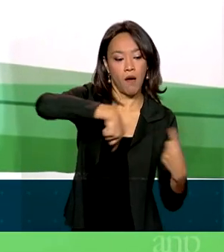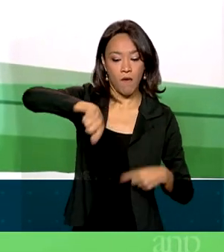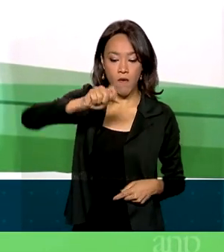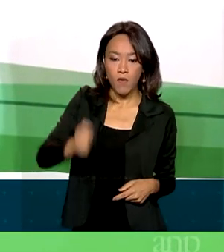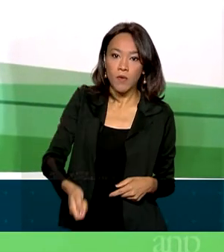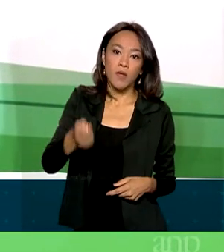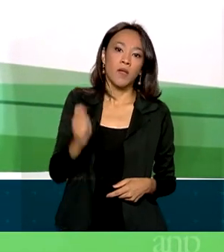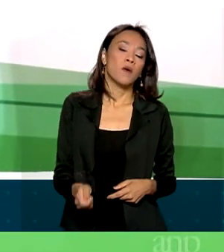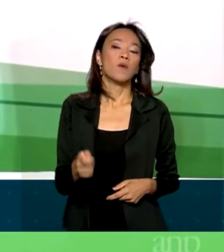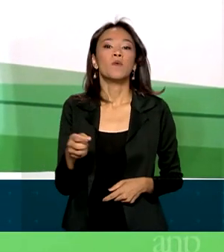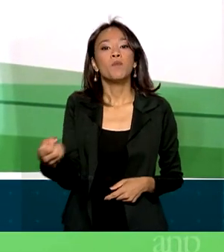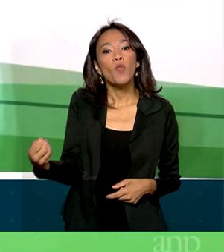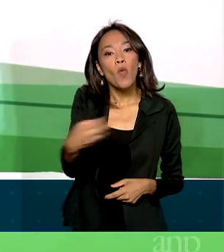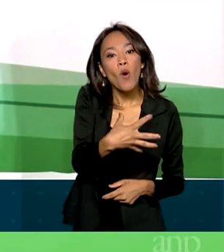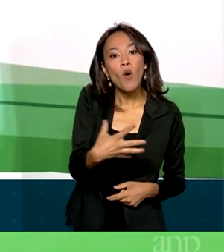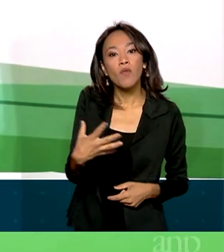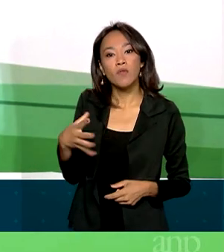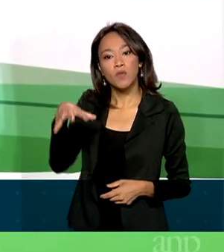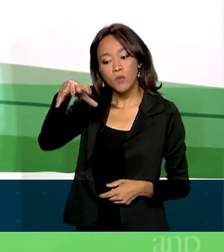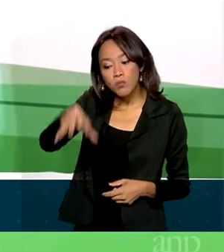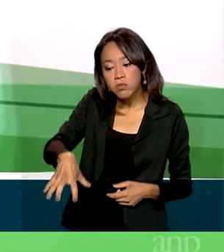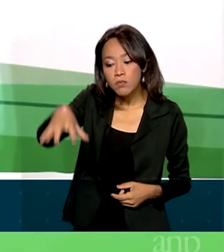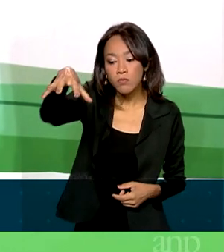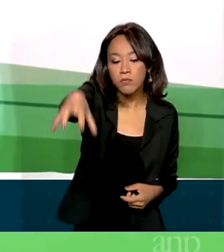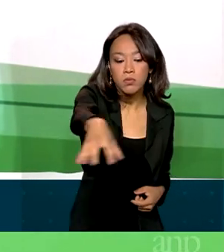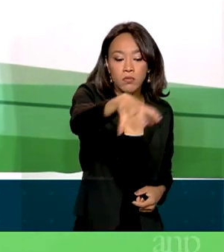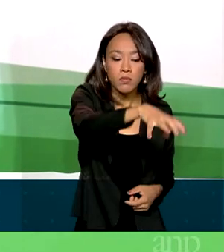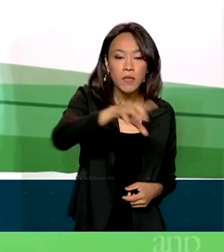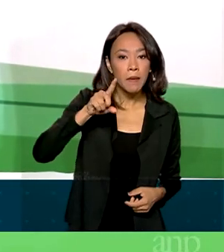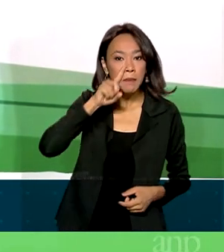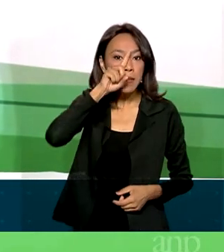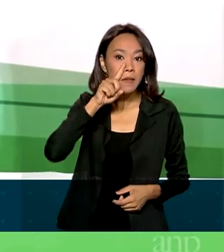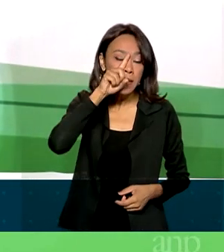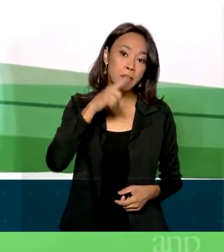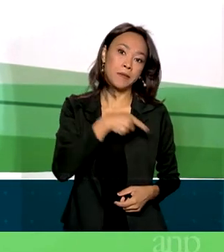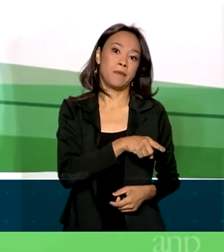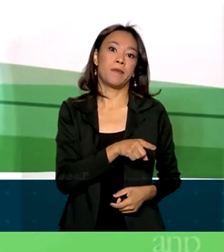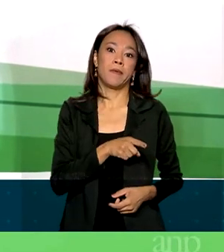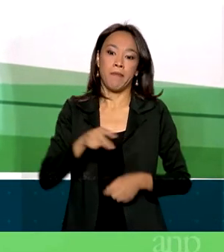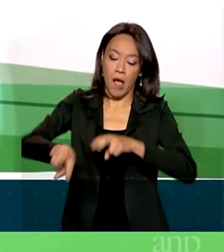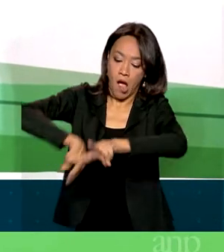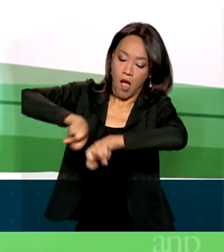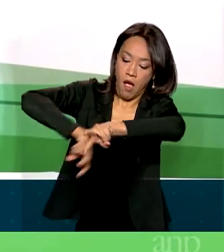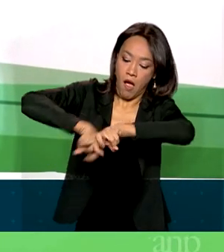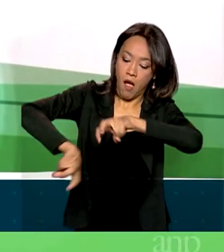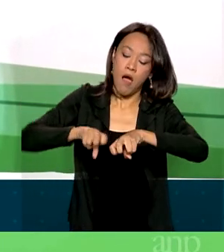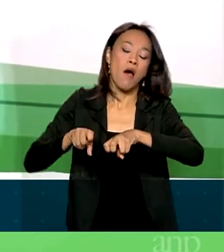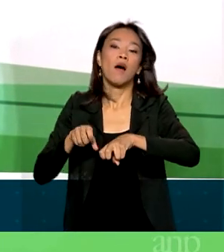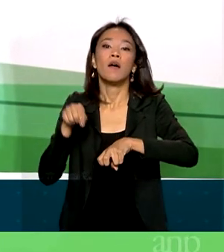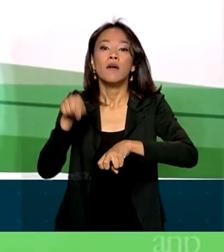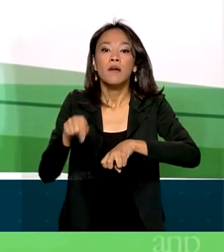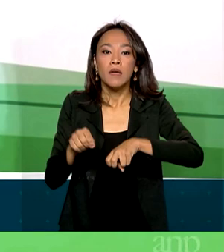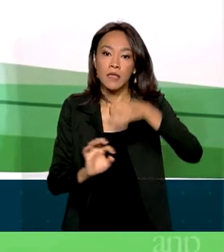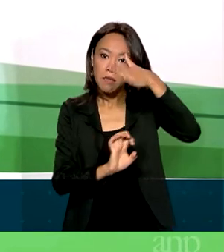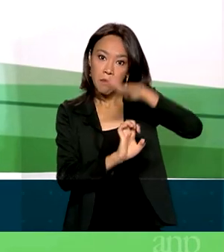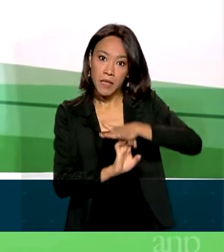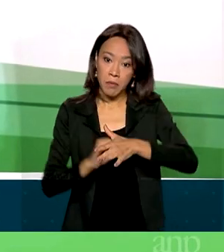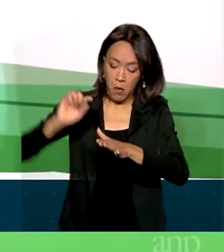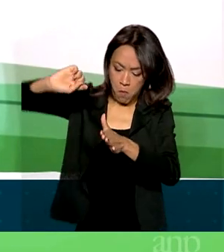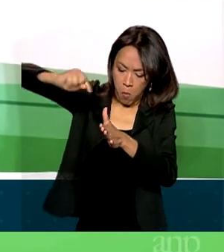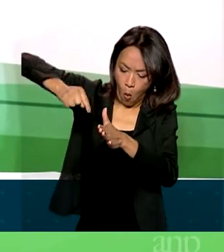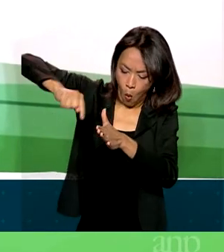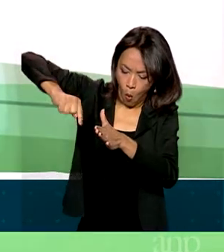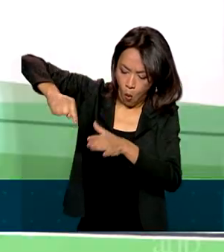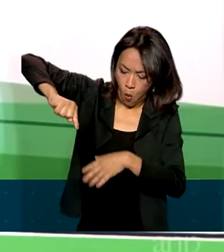exploratórias, ou seja, áreas com muito risco exploratório para as empresas, risco de perfurarem e não encontrarem acumulações de petróleo, cuja